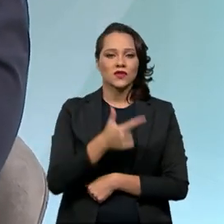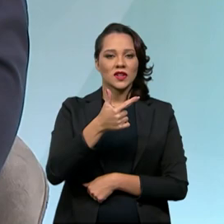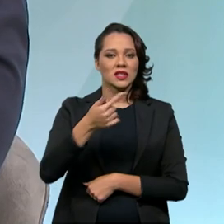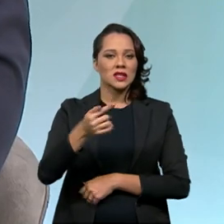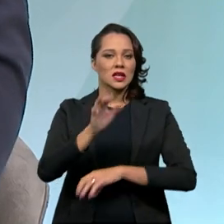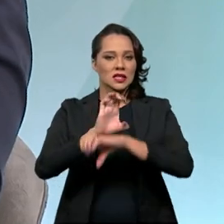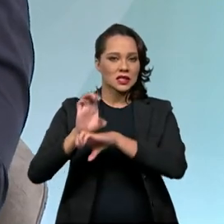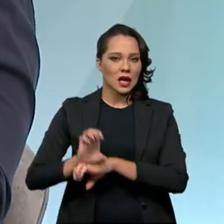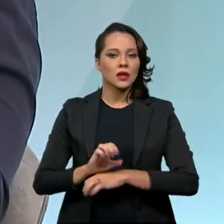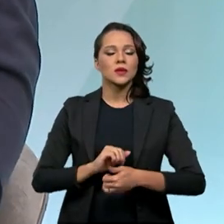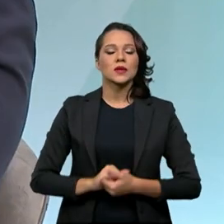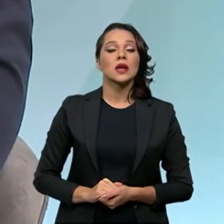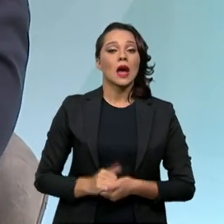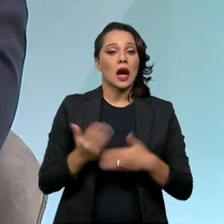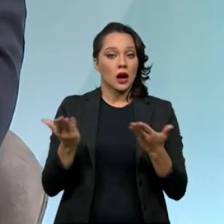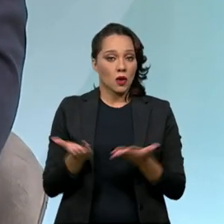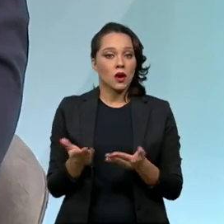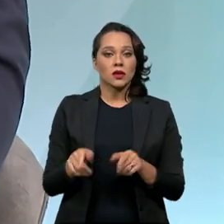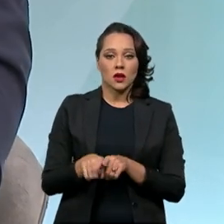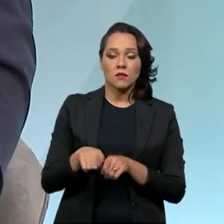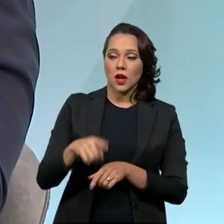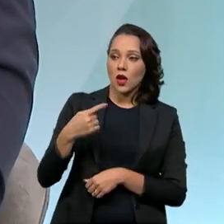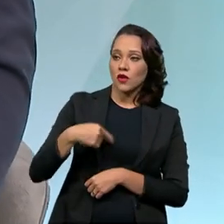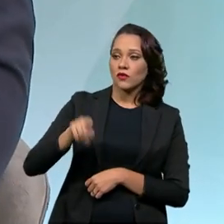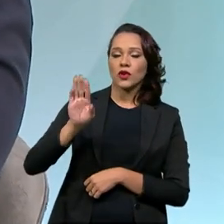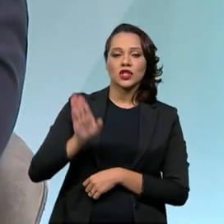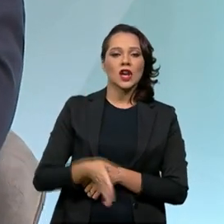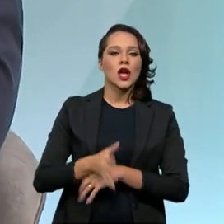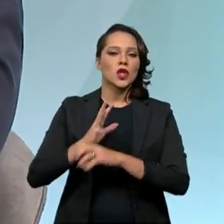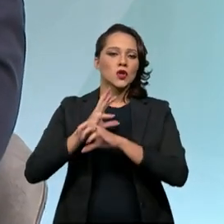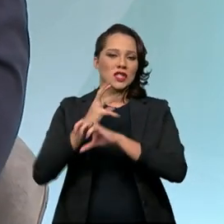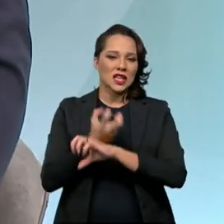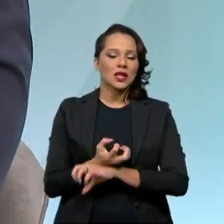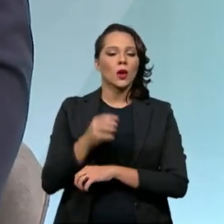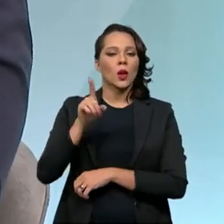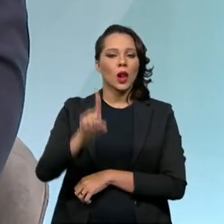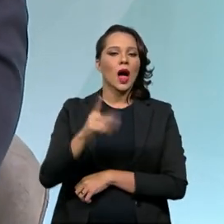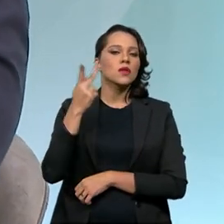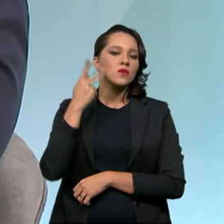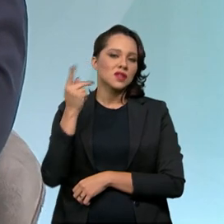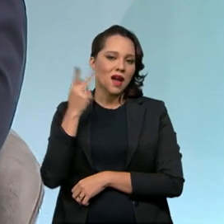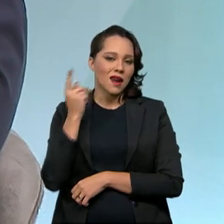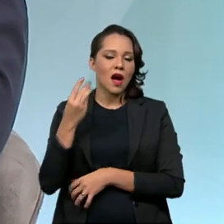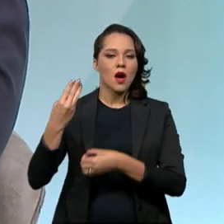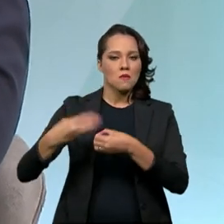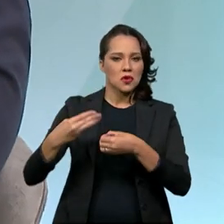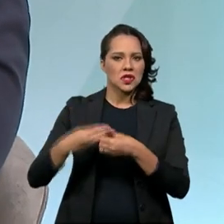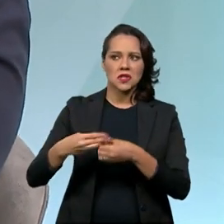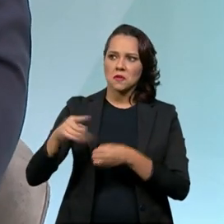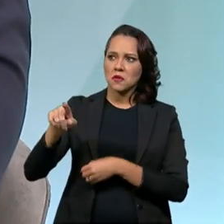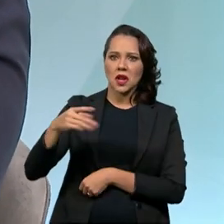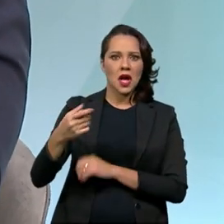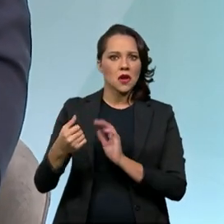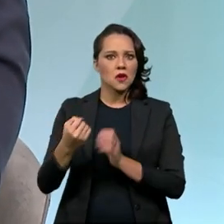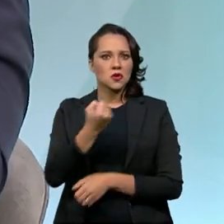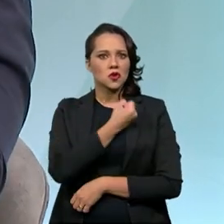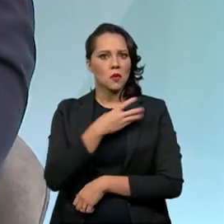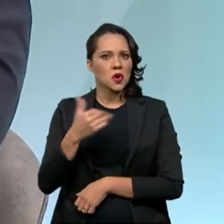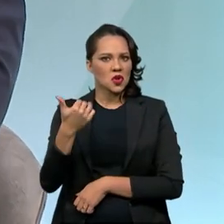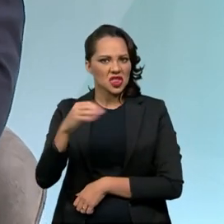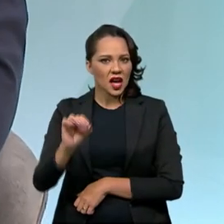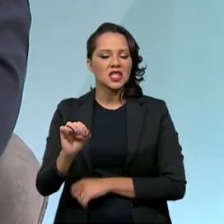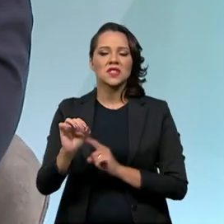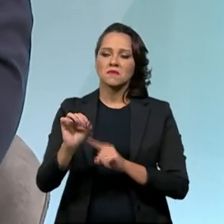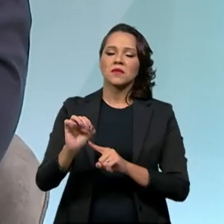federação. Recentemente, eu fui no sertão do Ceará, no município lá que tirou nota 10, no Previne, Choró.